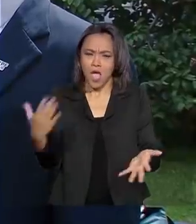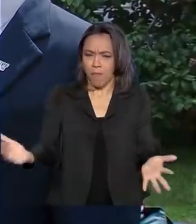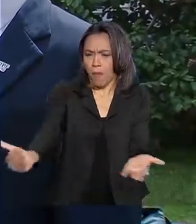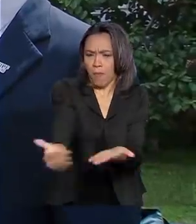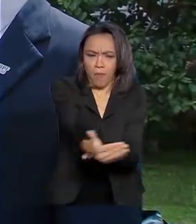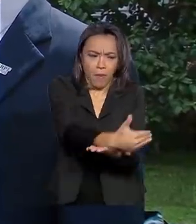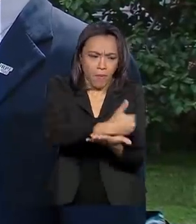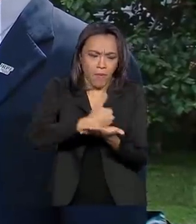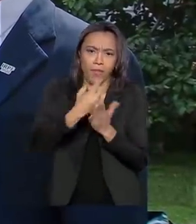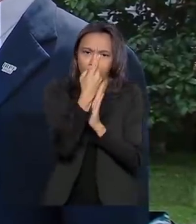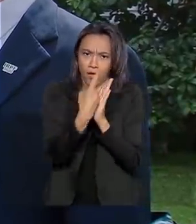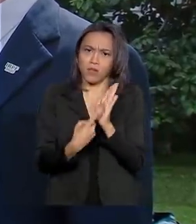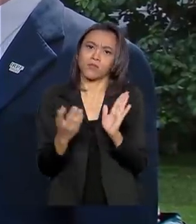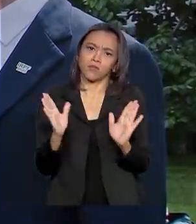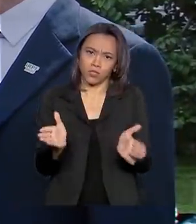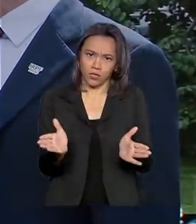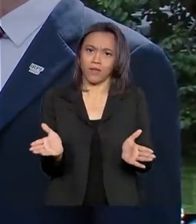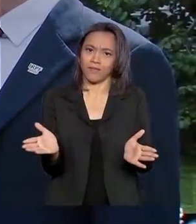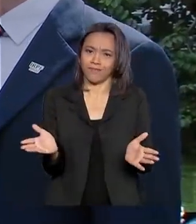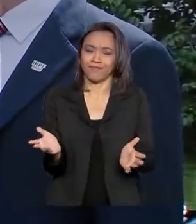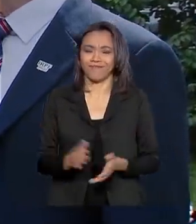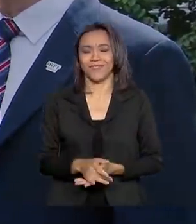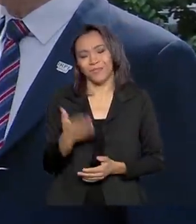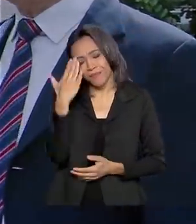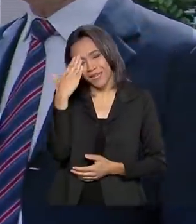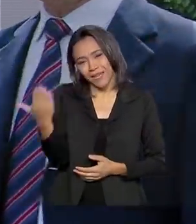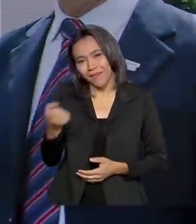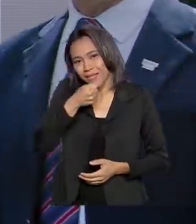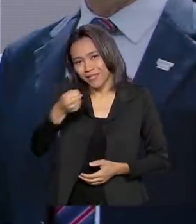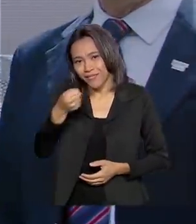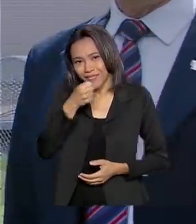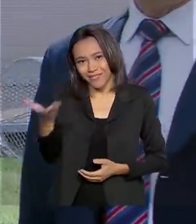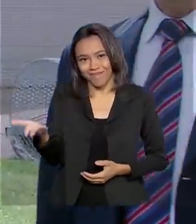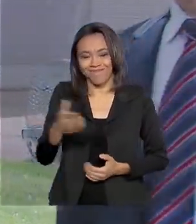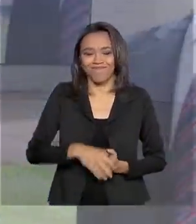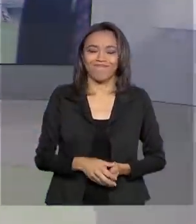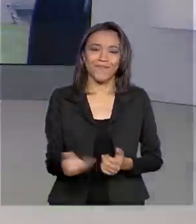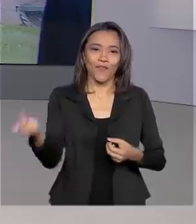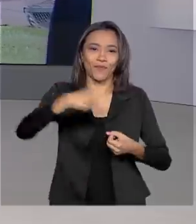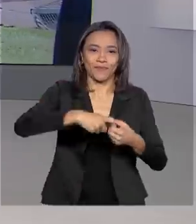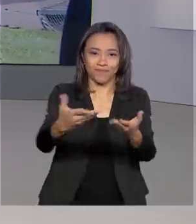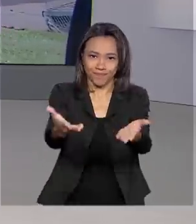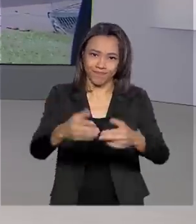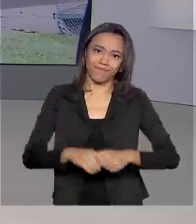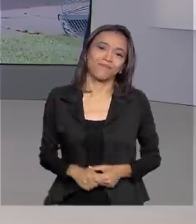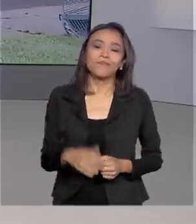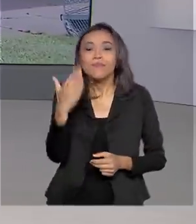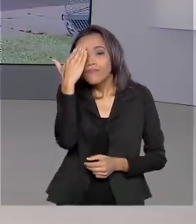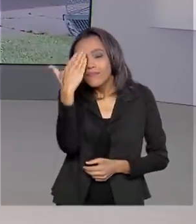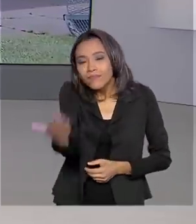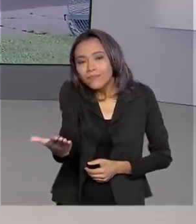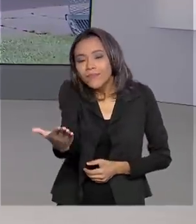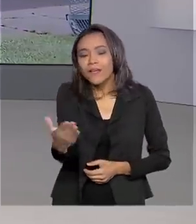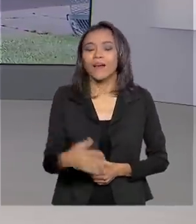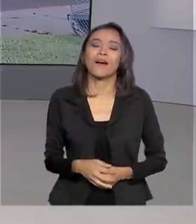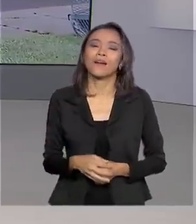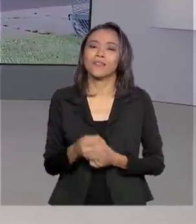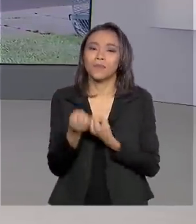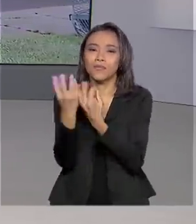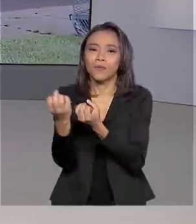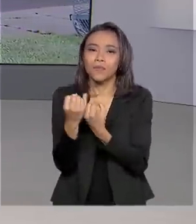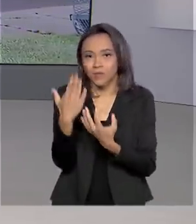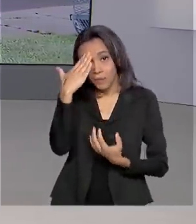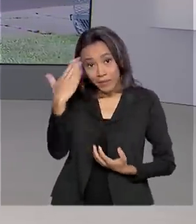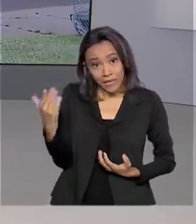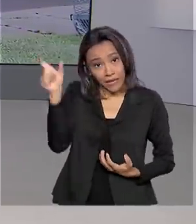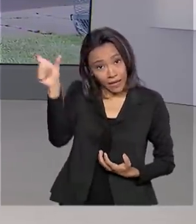declarações até o momento. Muito obrigada pela entrevista. Renata, voltamos para o estúdio. Obrigada, Luciana, pelas suas informações. Obrigada